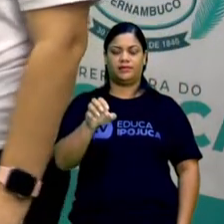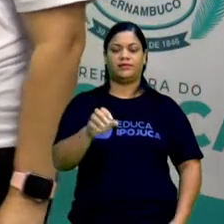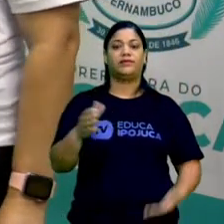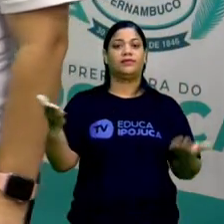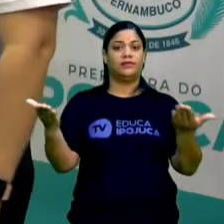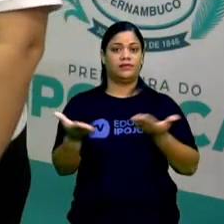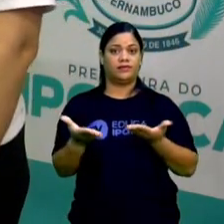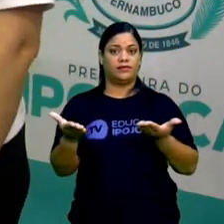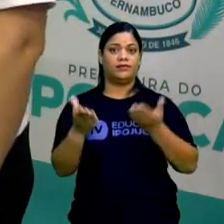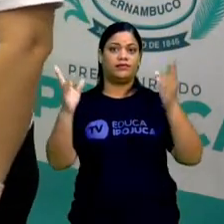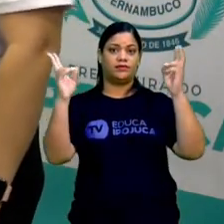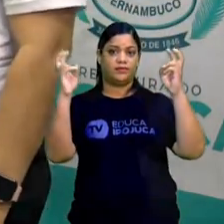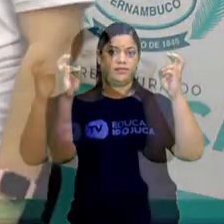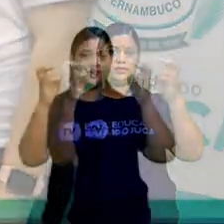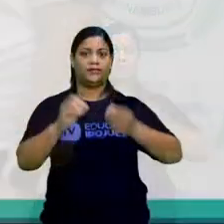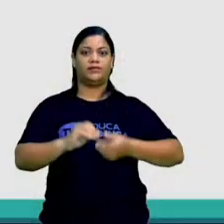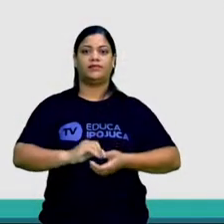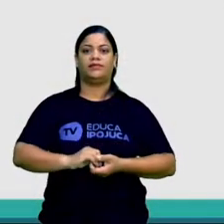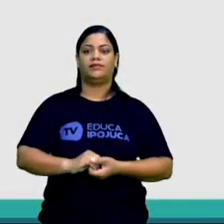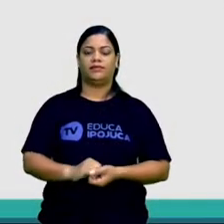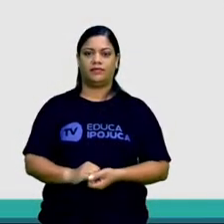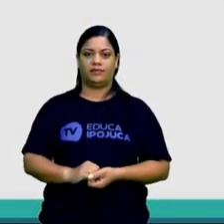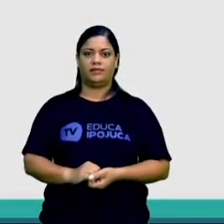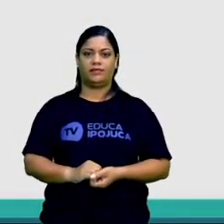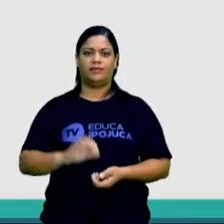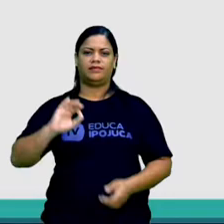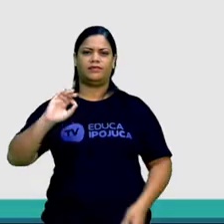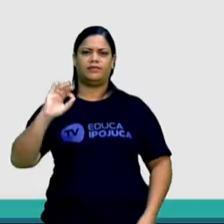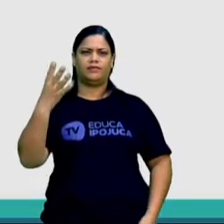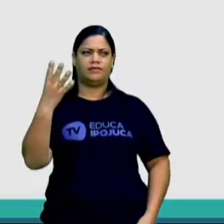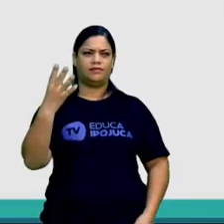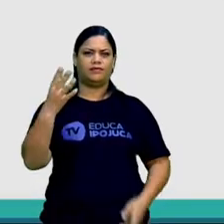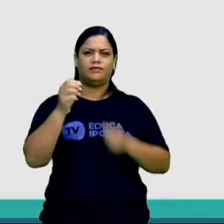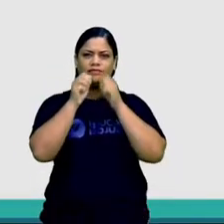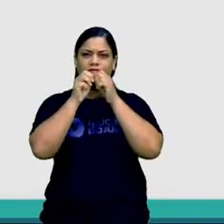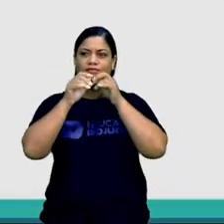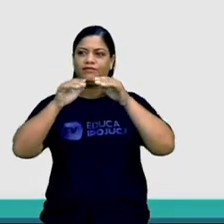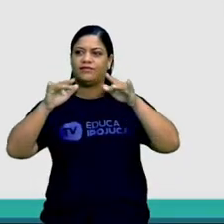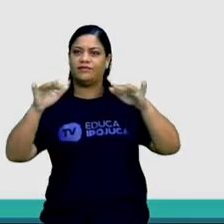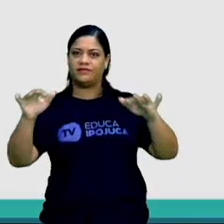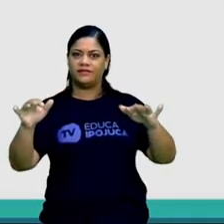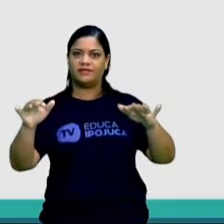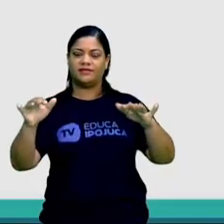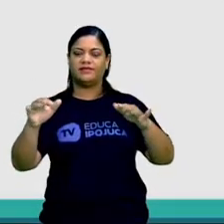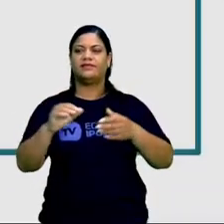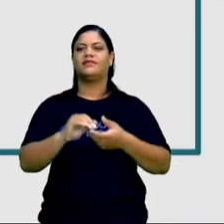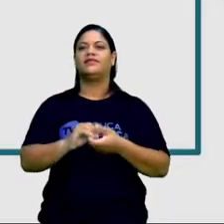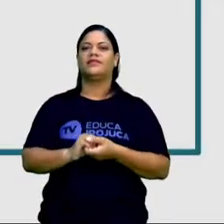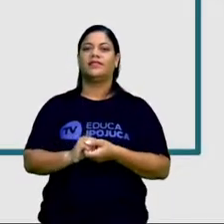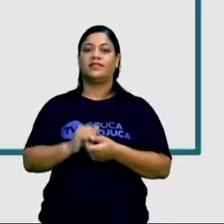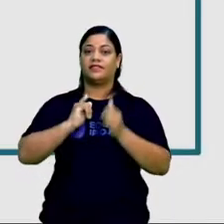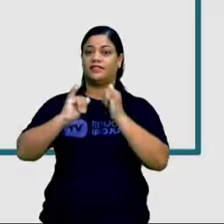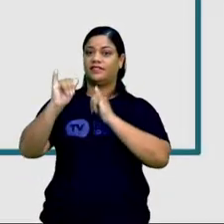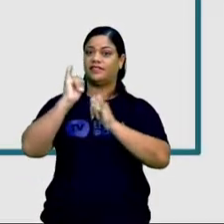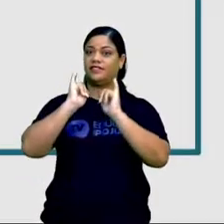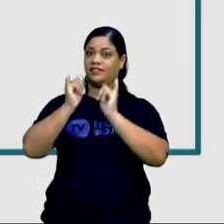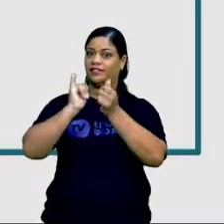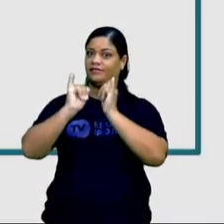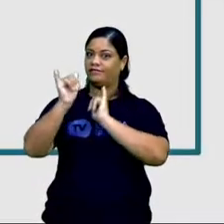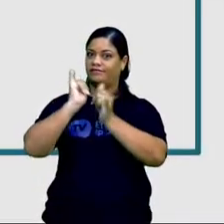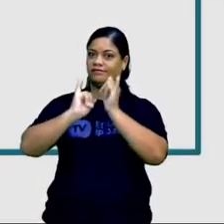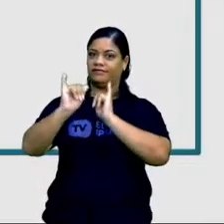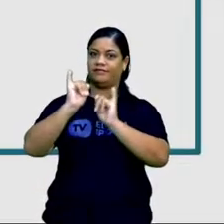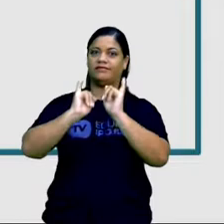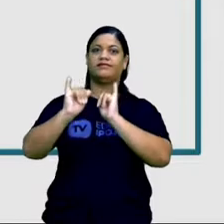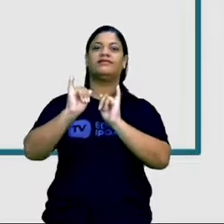Hoje a temática será fenômeno de disseminação de notícias falsas. Antes